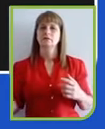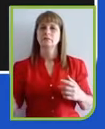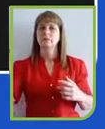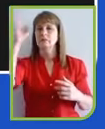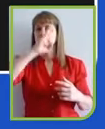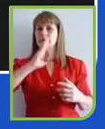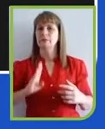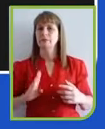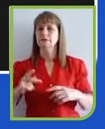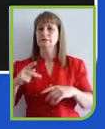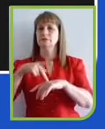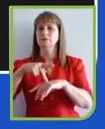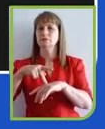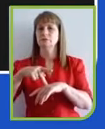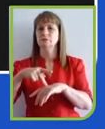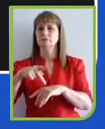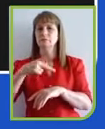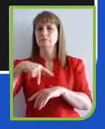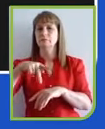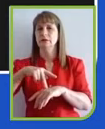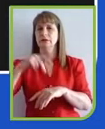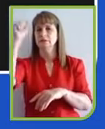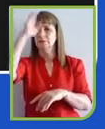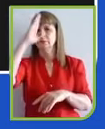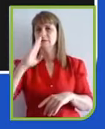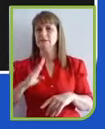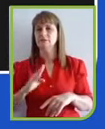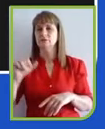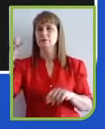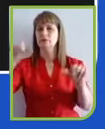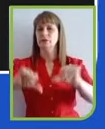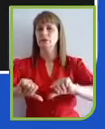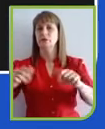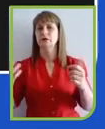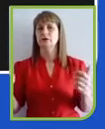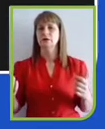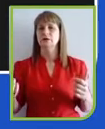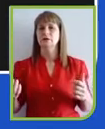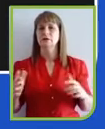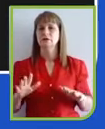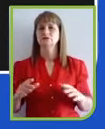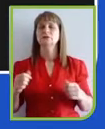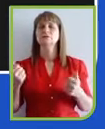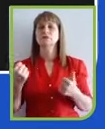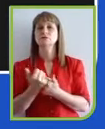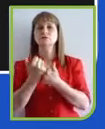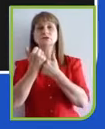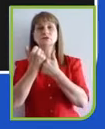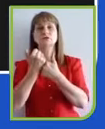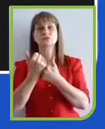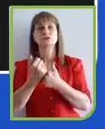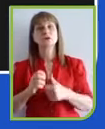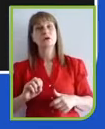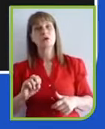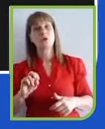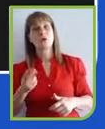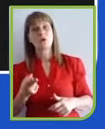substituímos fósseis por renováveis ou a gente vai seguir sendo parte do problema.